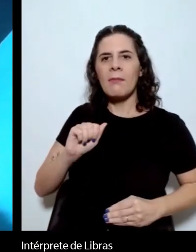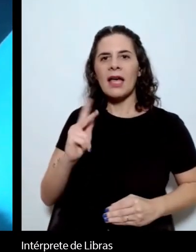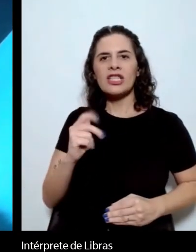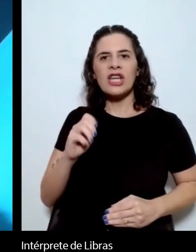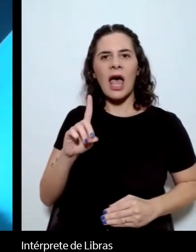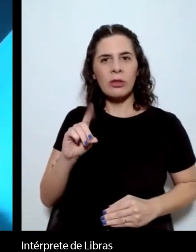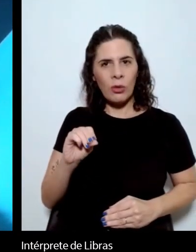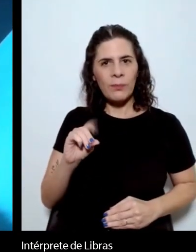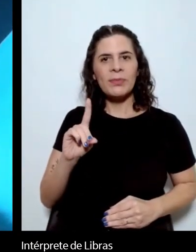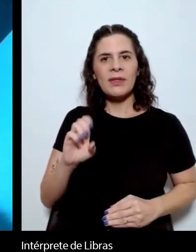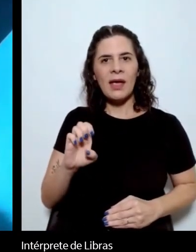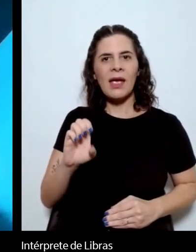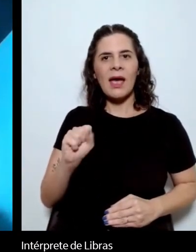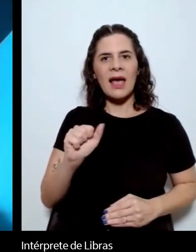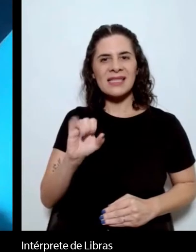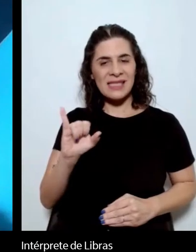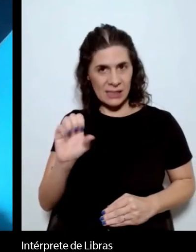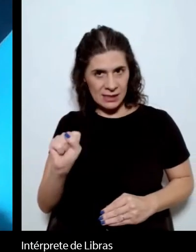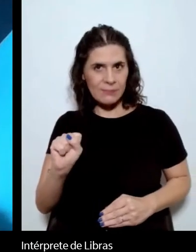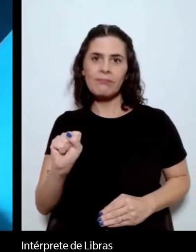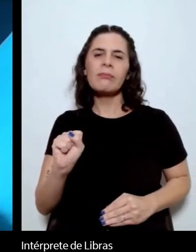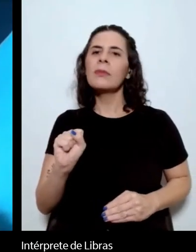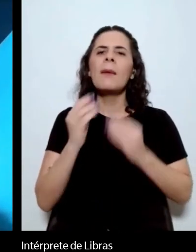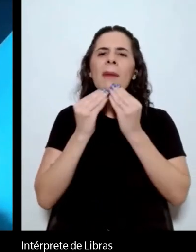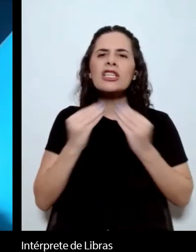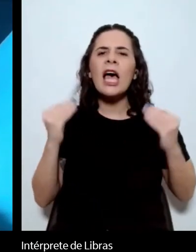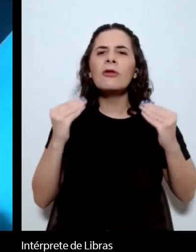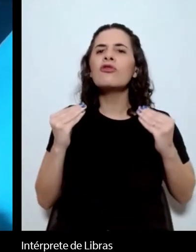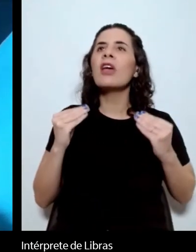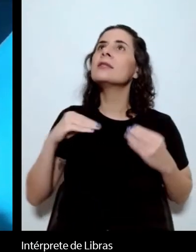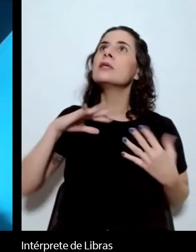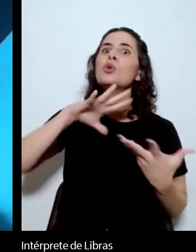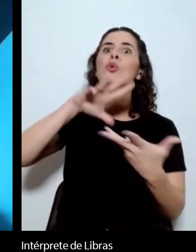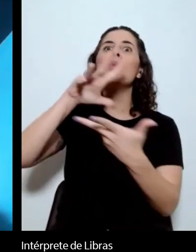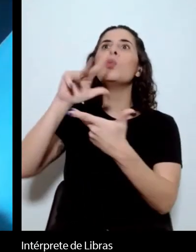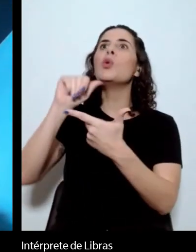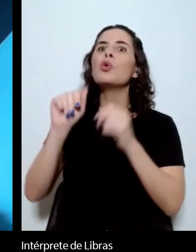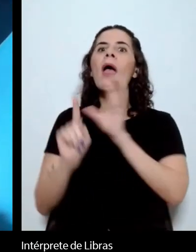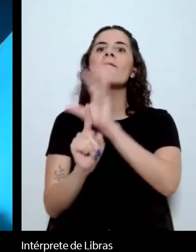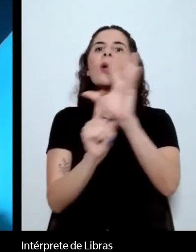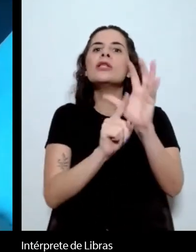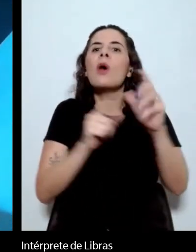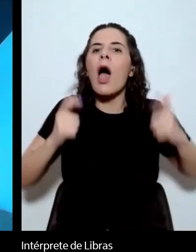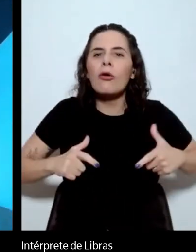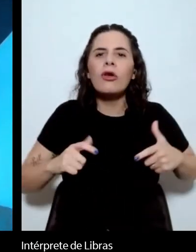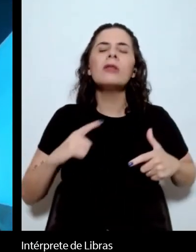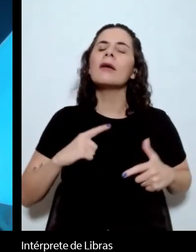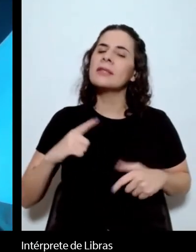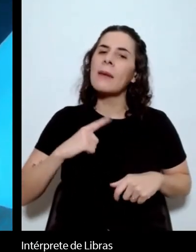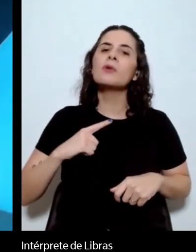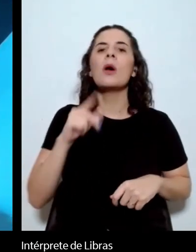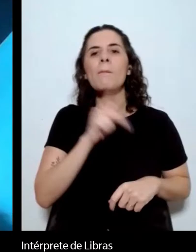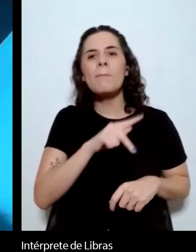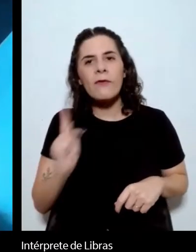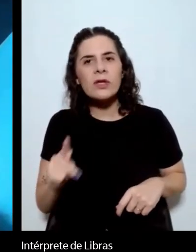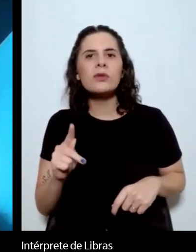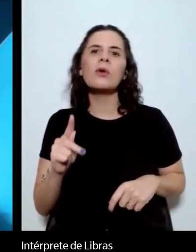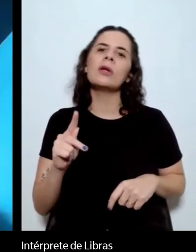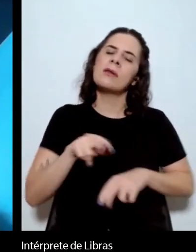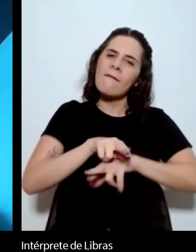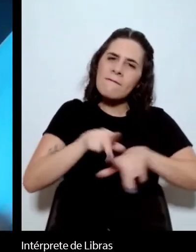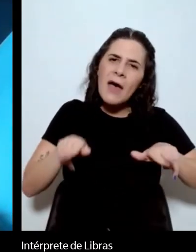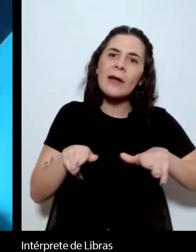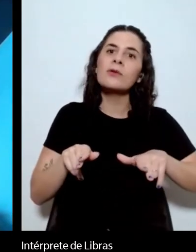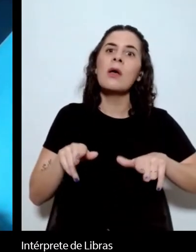entre pesquisadores e pesquisadoras que trabalham e residem no exterior com professores e professoras que residem e trabalham